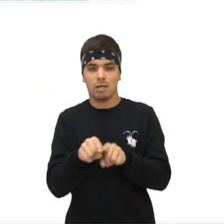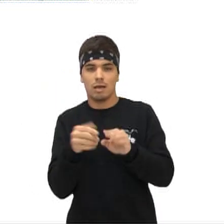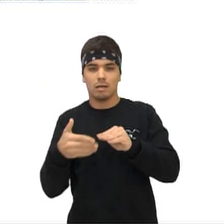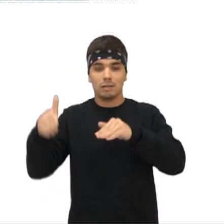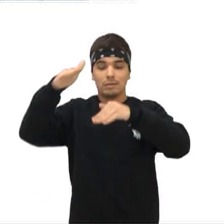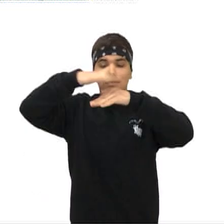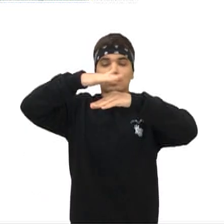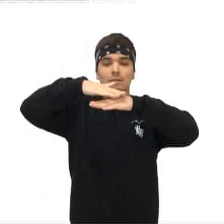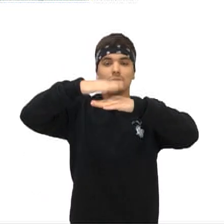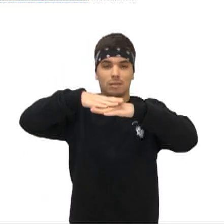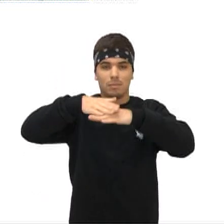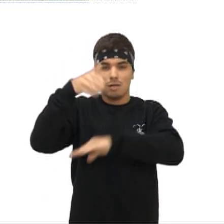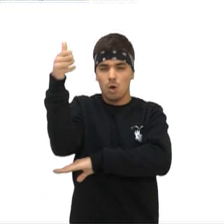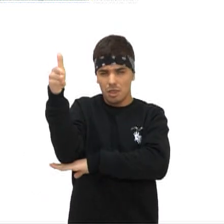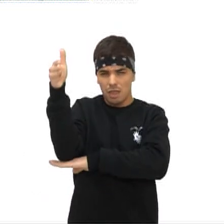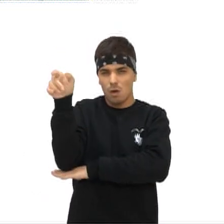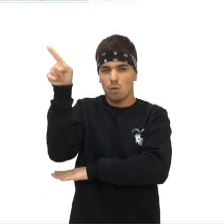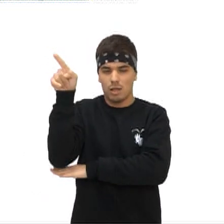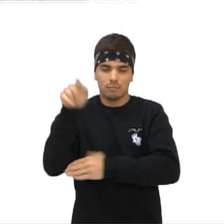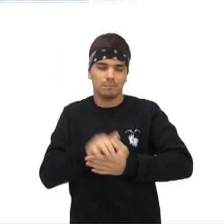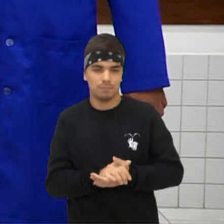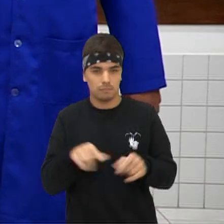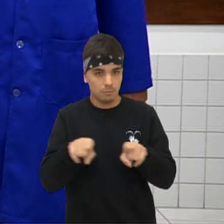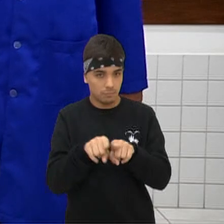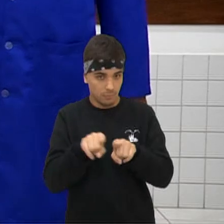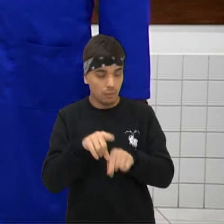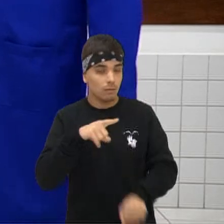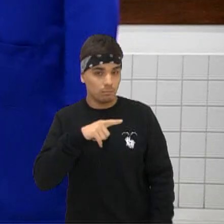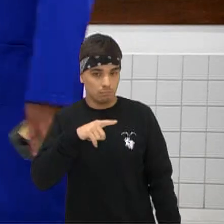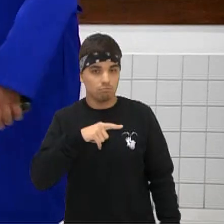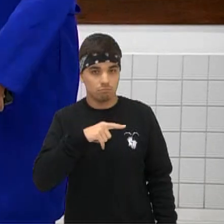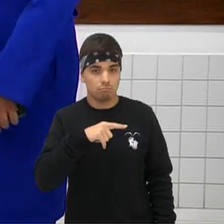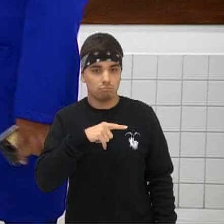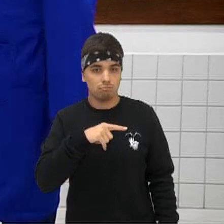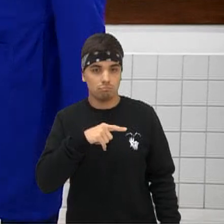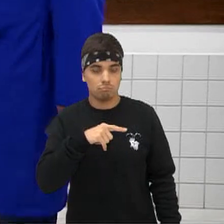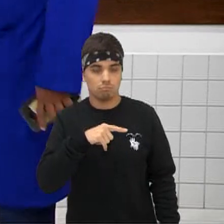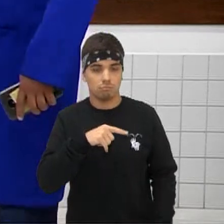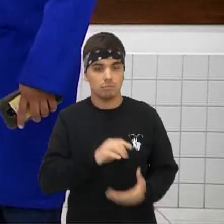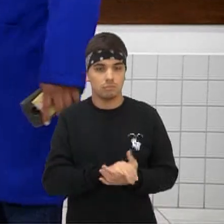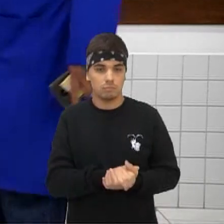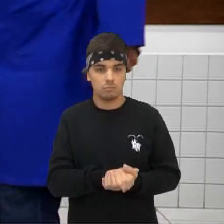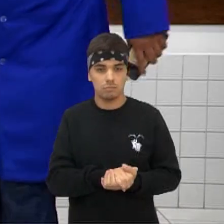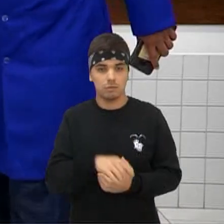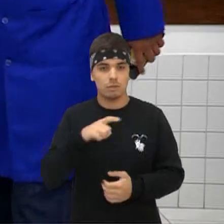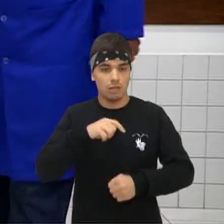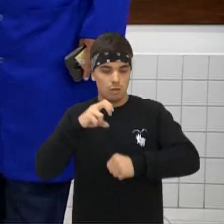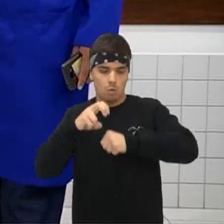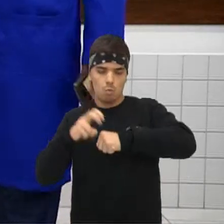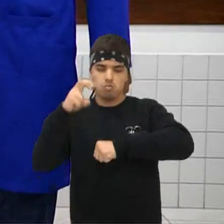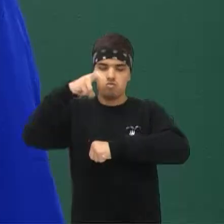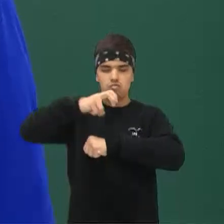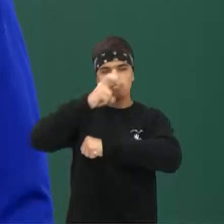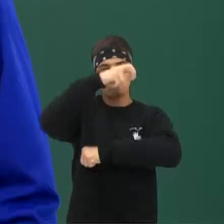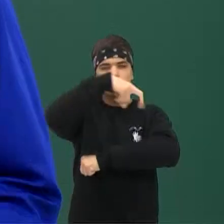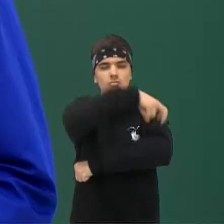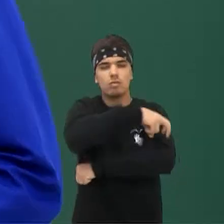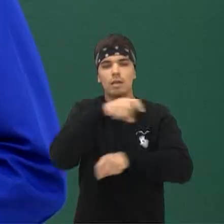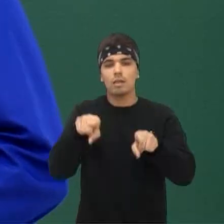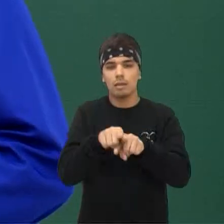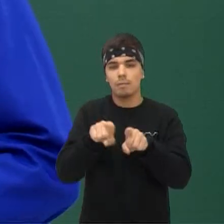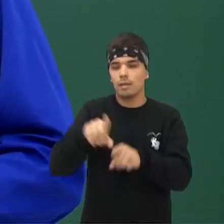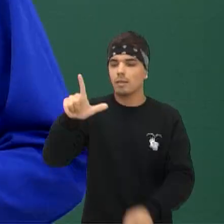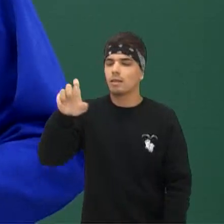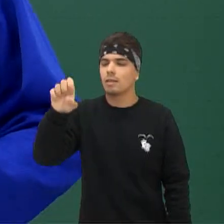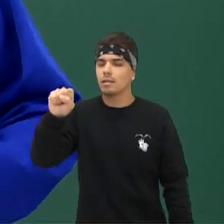de Las Vegas Então assim, e lá você tem as atribuições de uma montanha russa Você tem o X-Trim